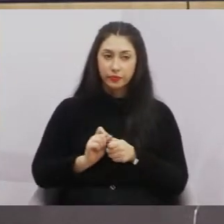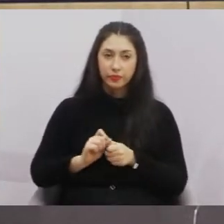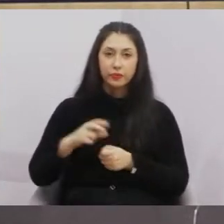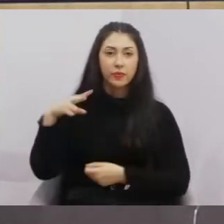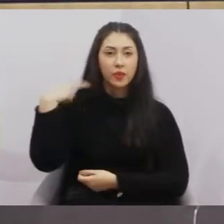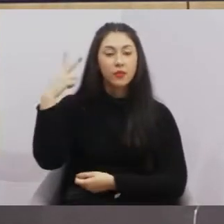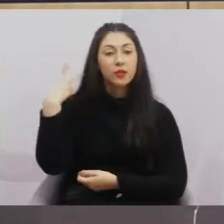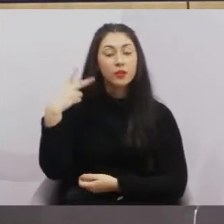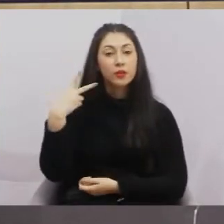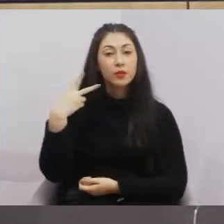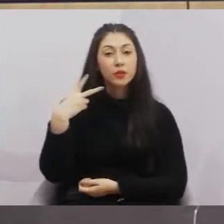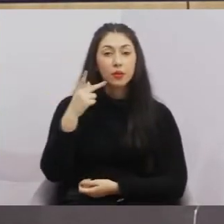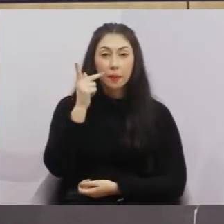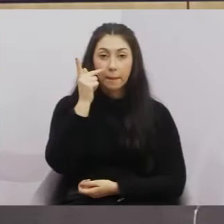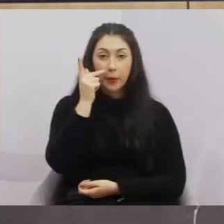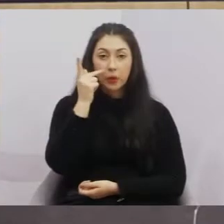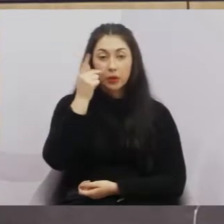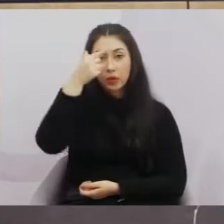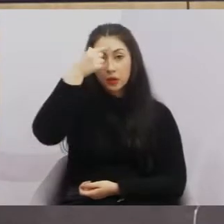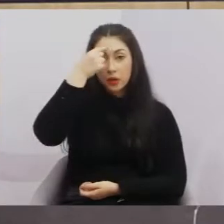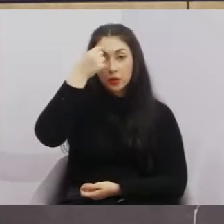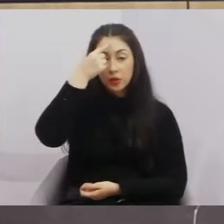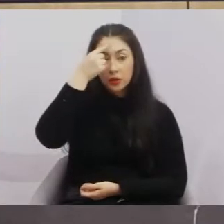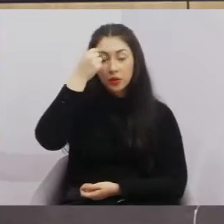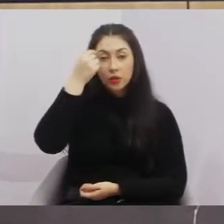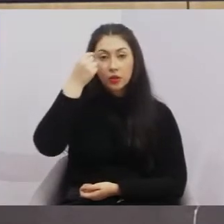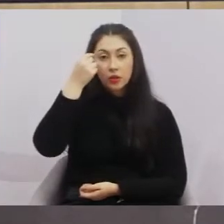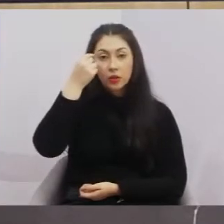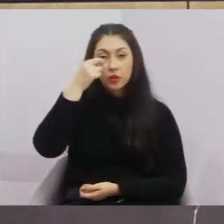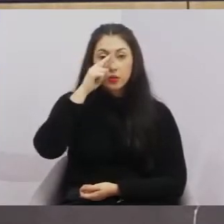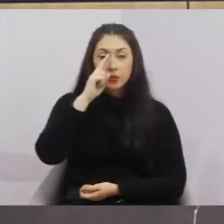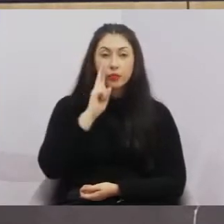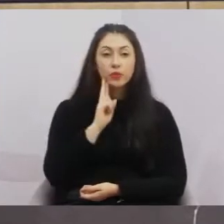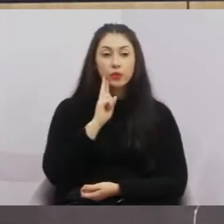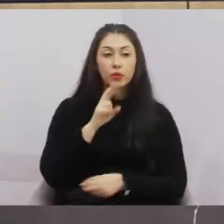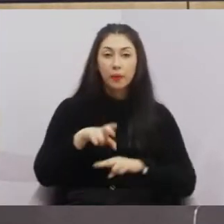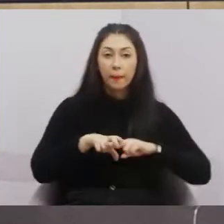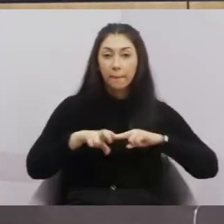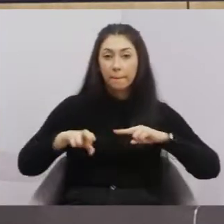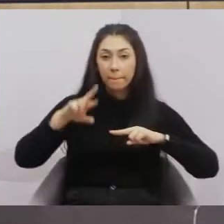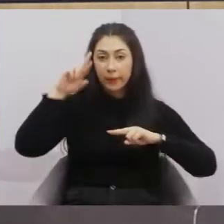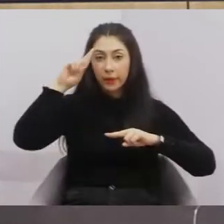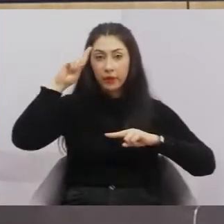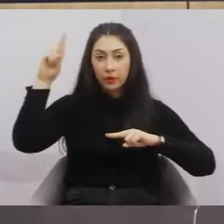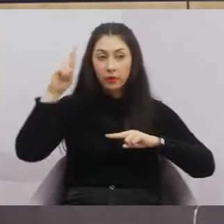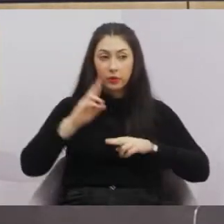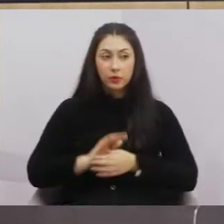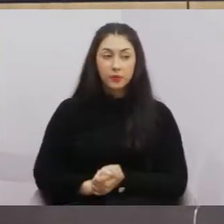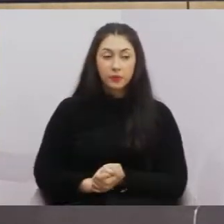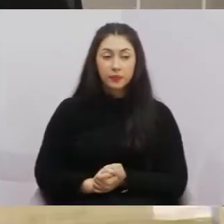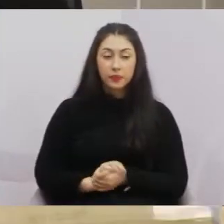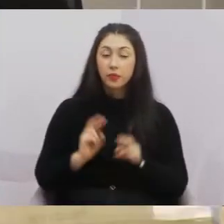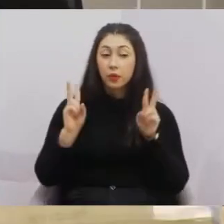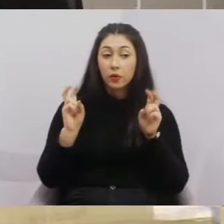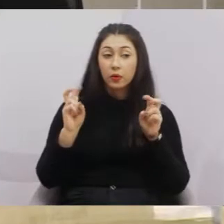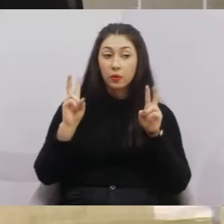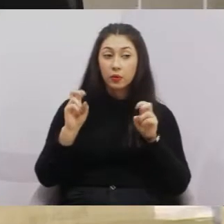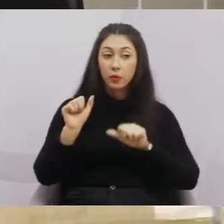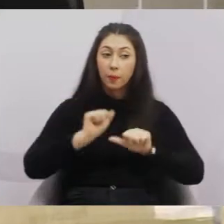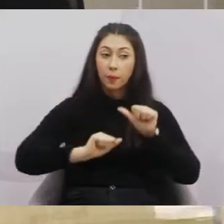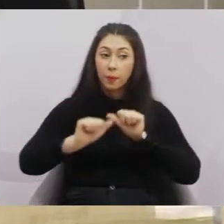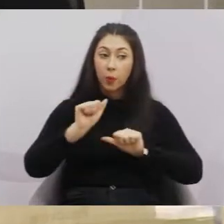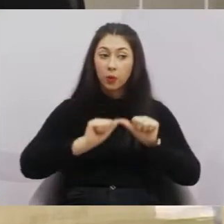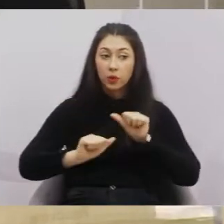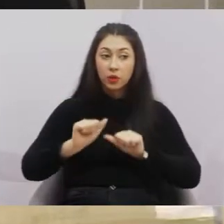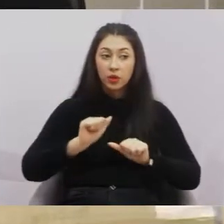vereadores, paulinos condutores, Edgar Sasanke, Rogério Timóteo, mesa diretora do Legislativo. Assunto, altera